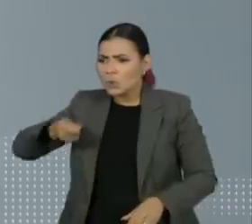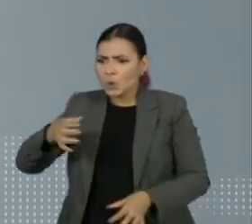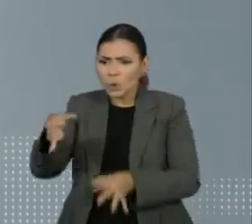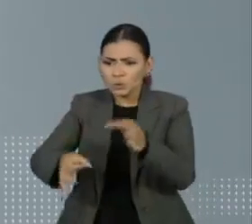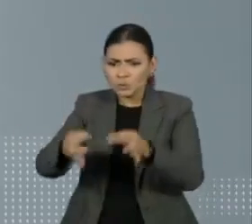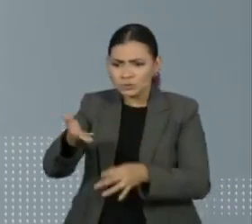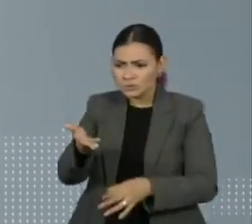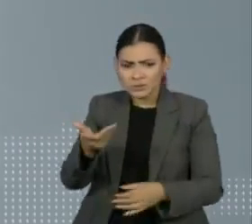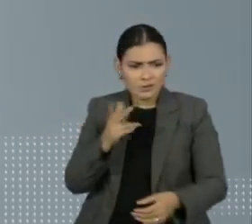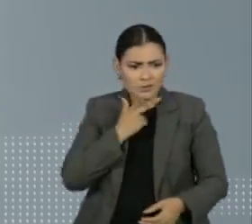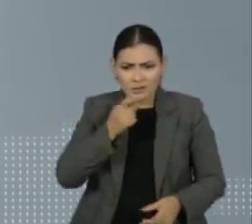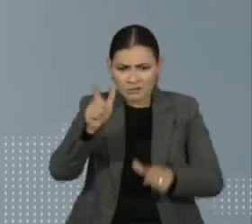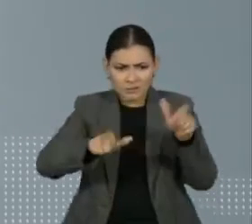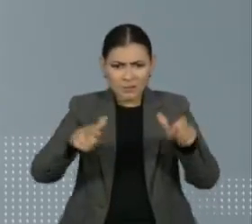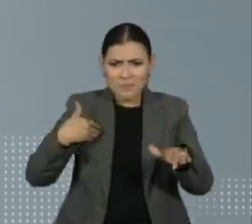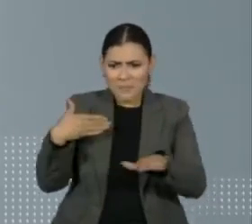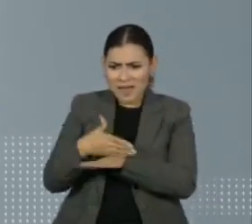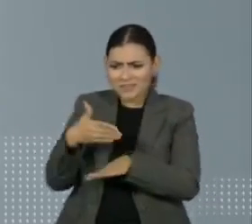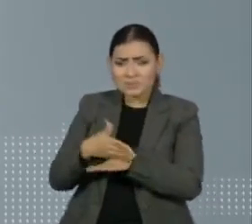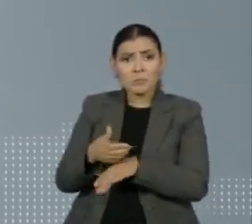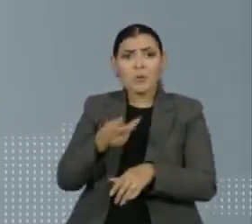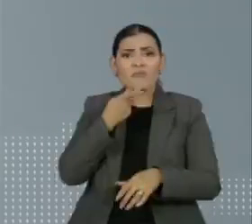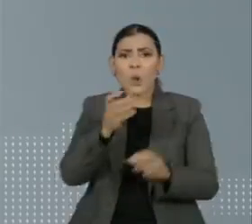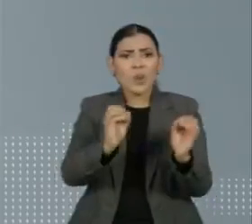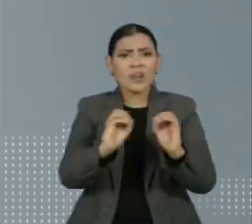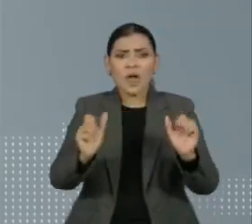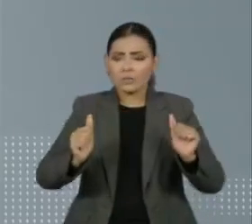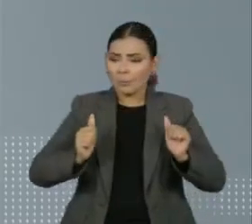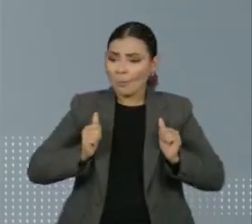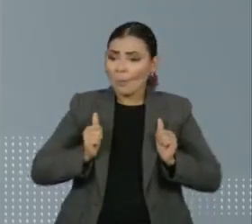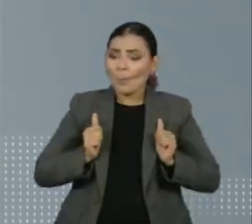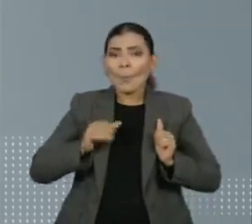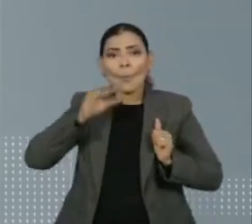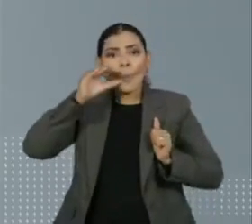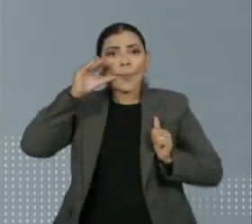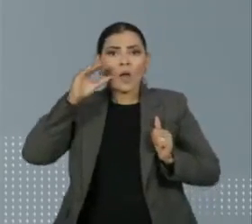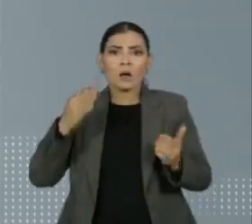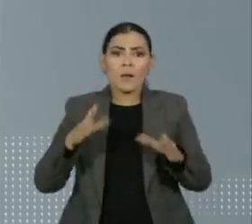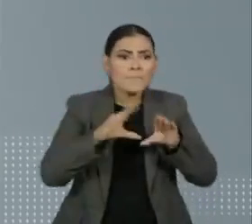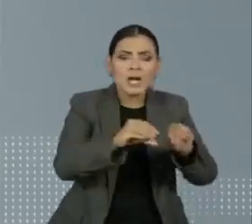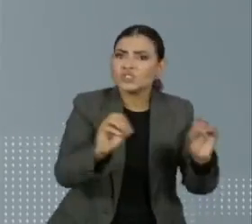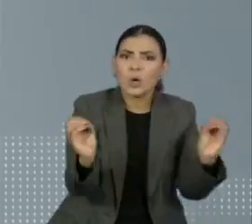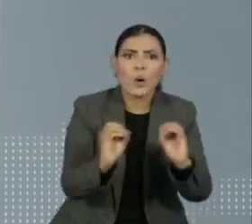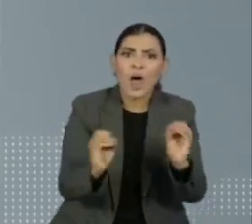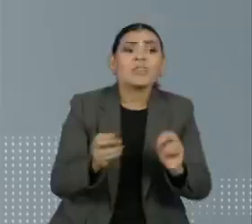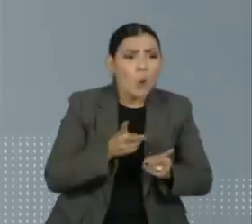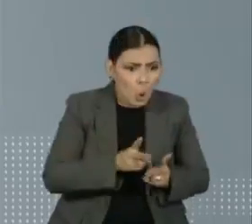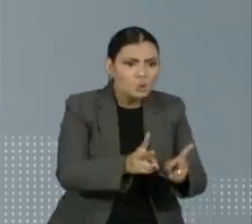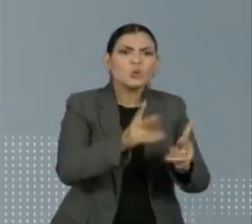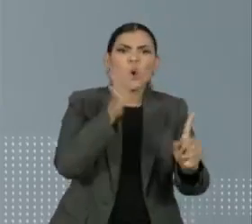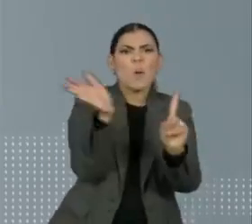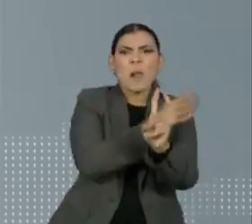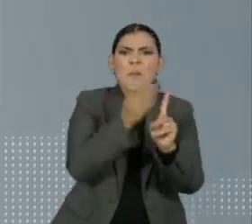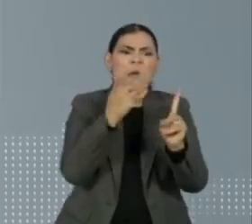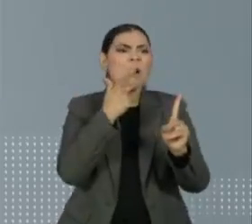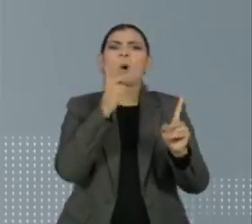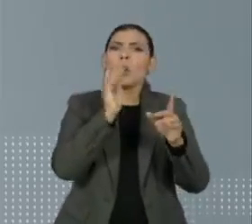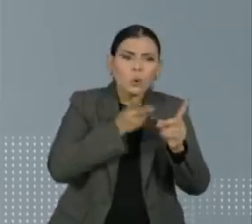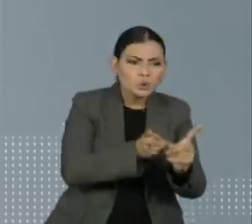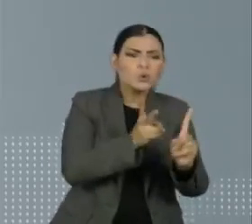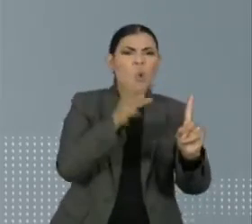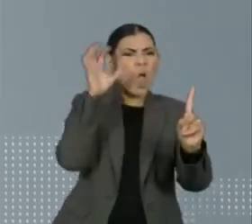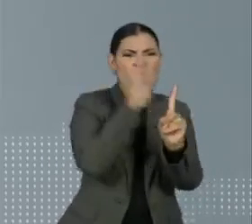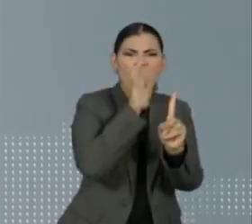de justiça que participavam da audiência tiveram a iniciativa de intervir para que cessassem a verdadeira